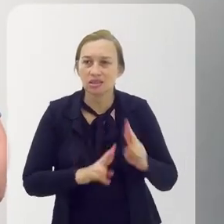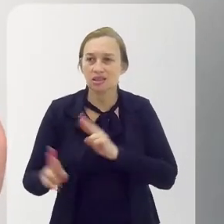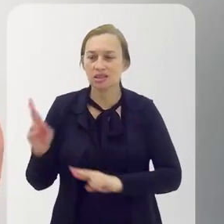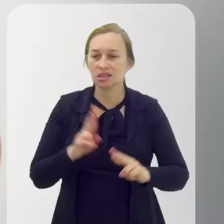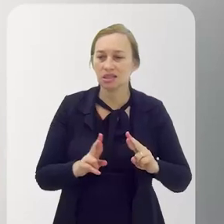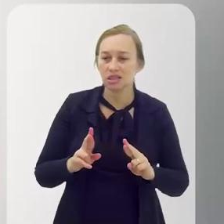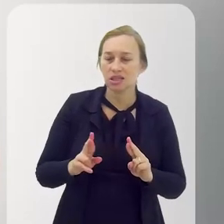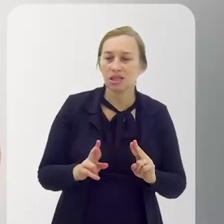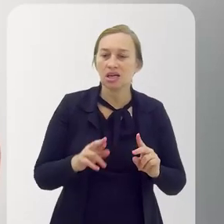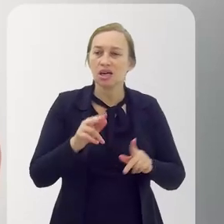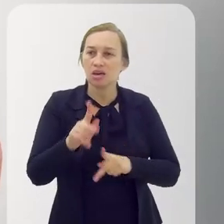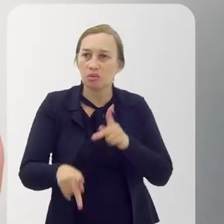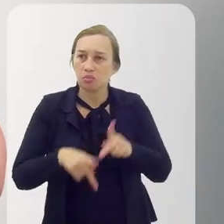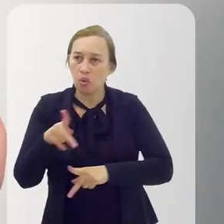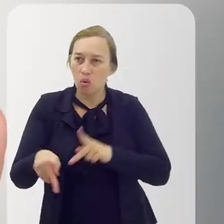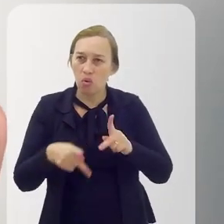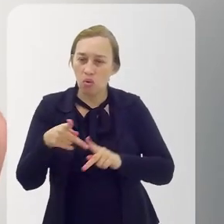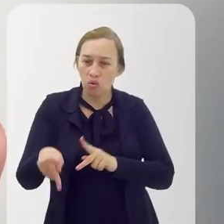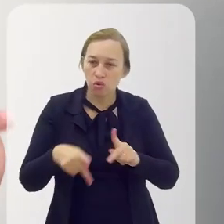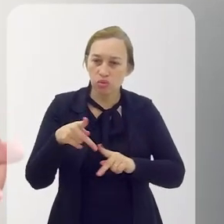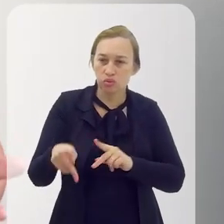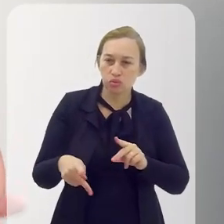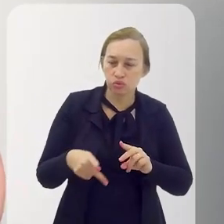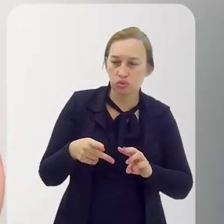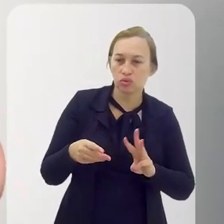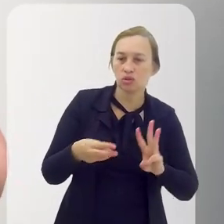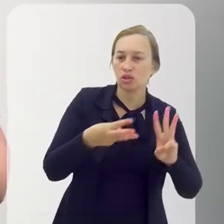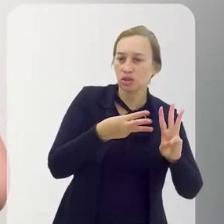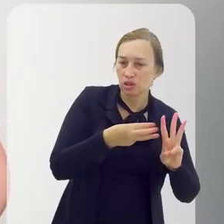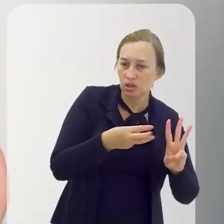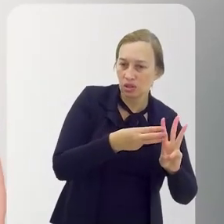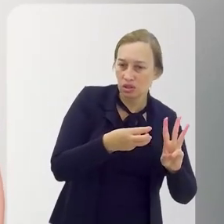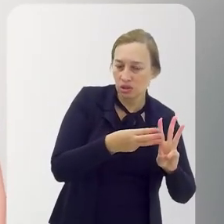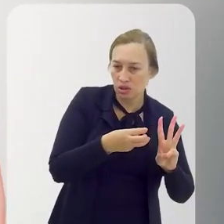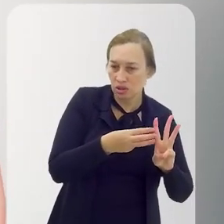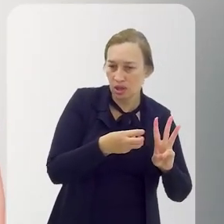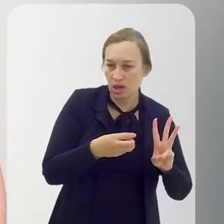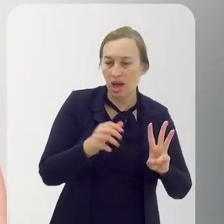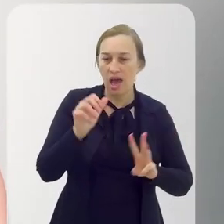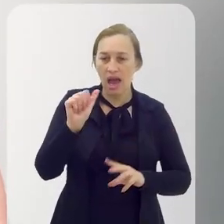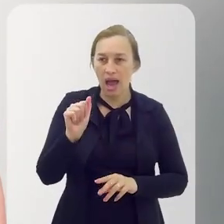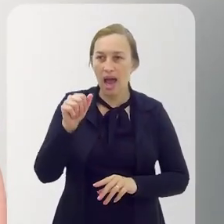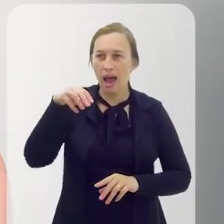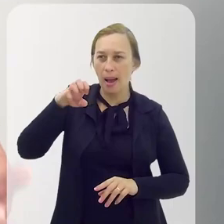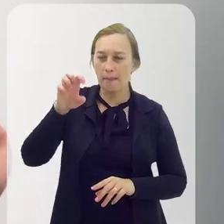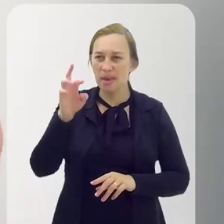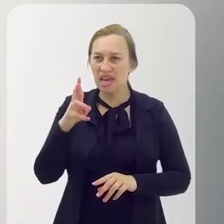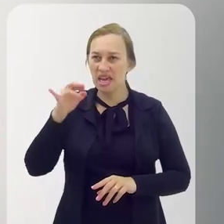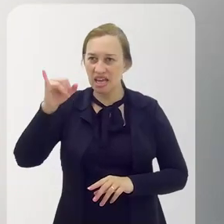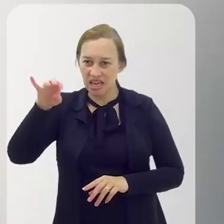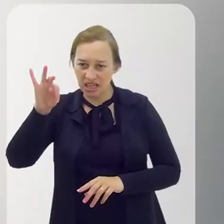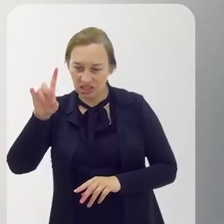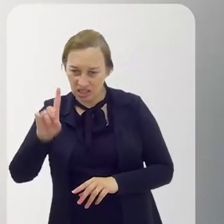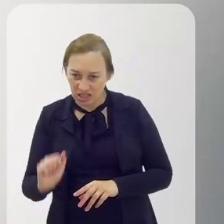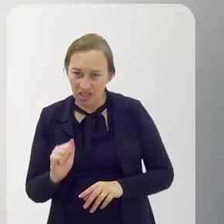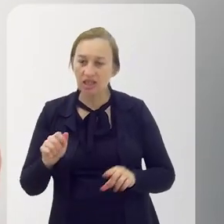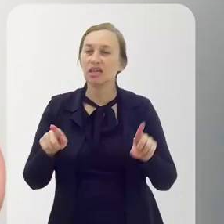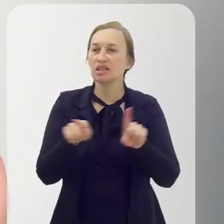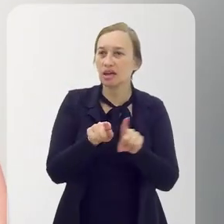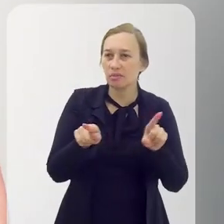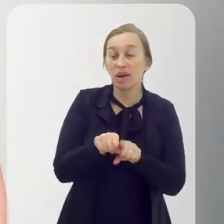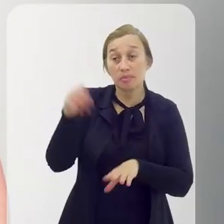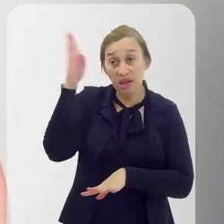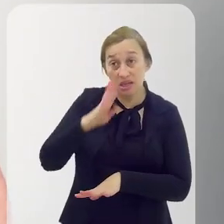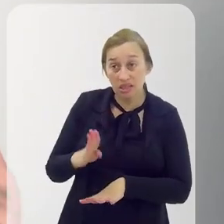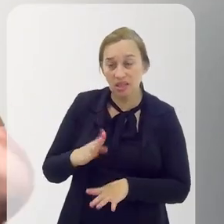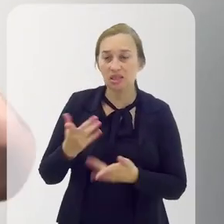matriz oral, tanto nas religiões afro-meríndias, afro-brasileiras, e nas religiões ameríndias, de fato. Porque é um cruzo muito grande.